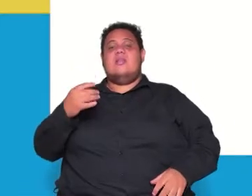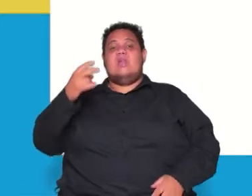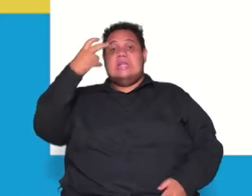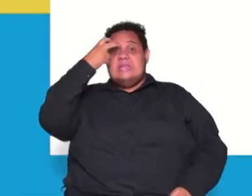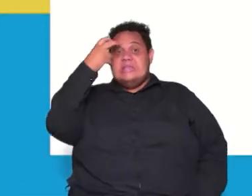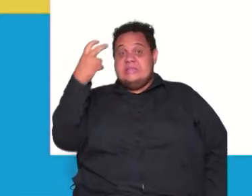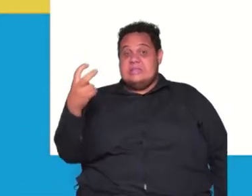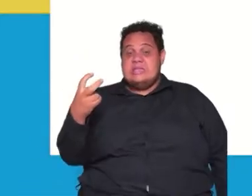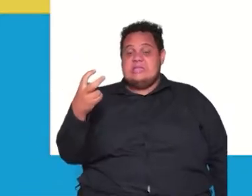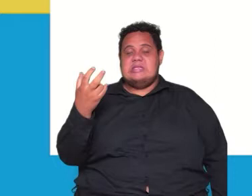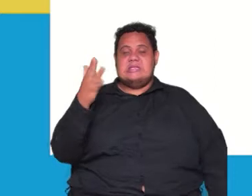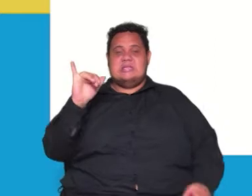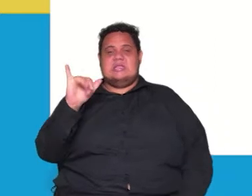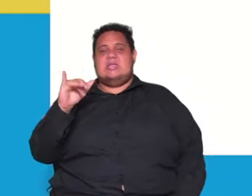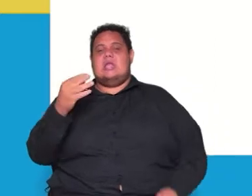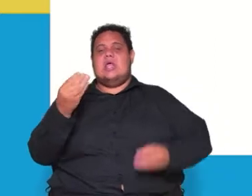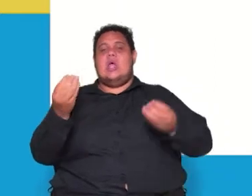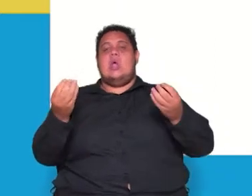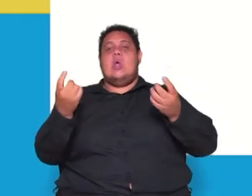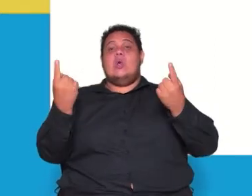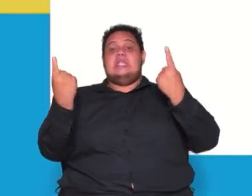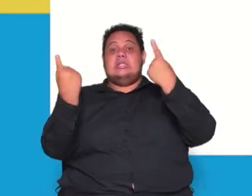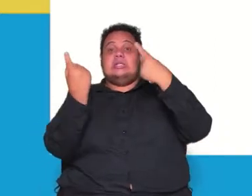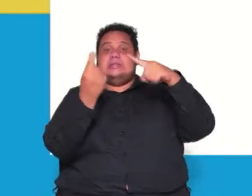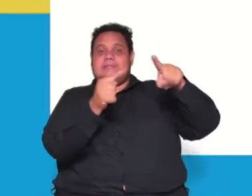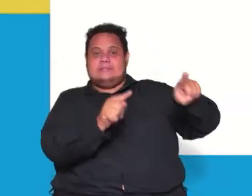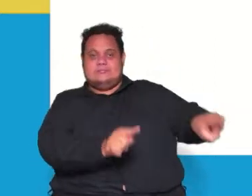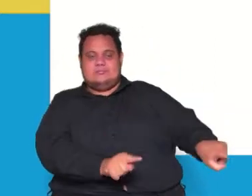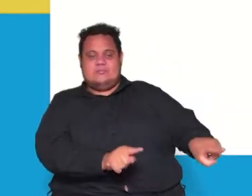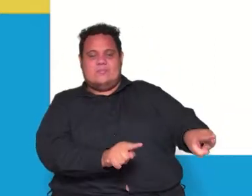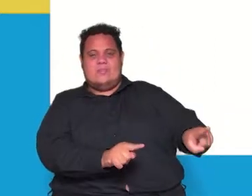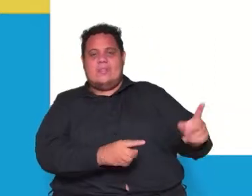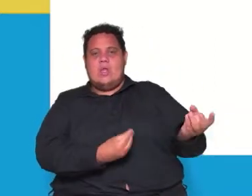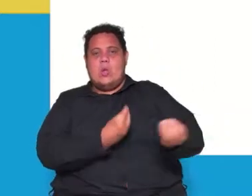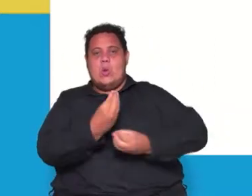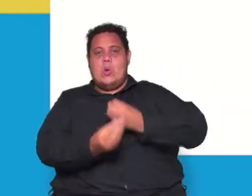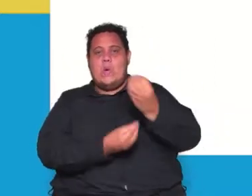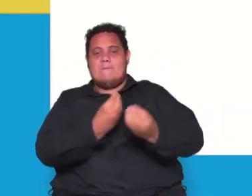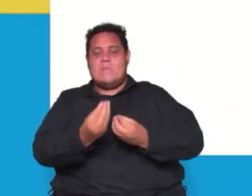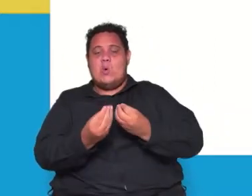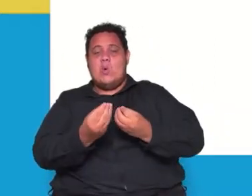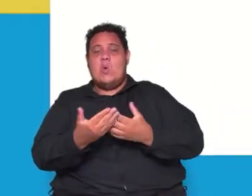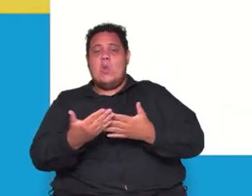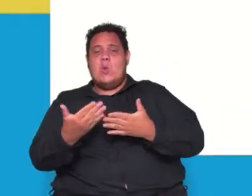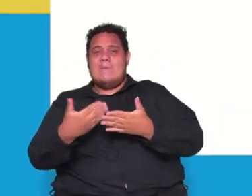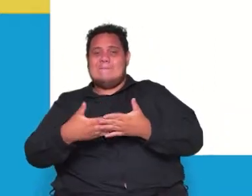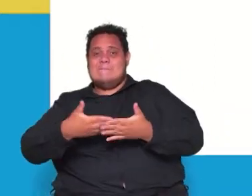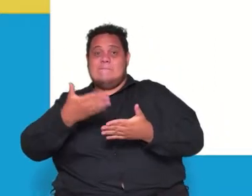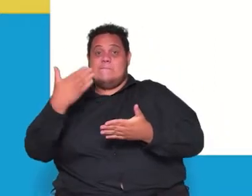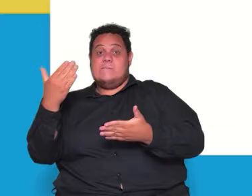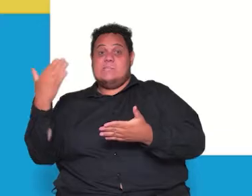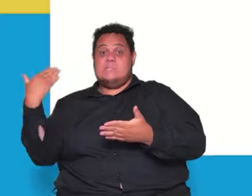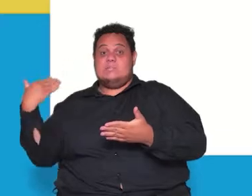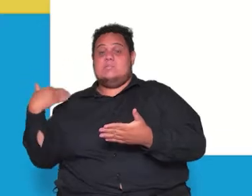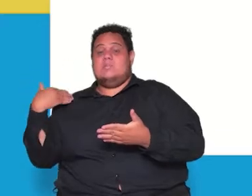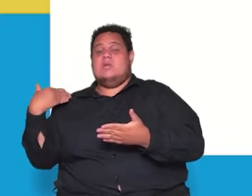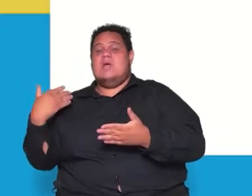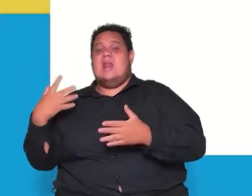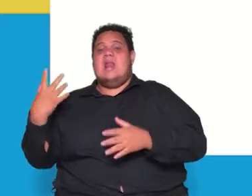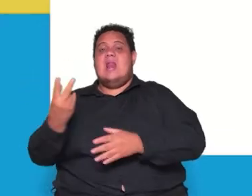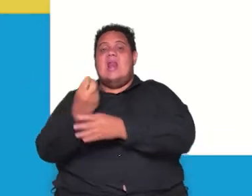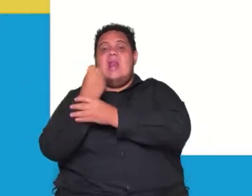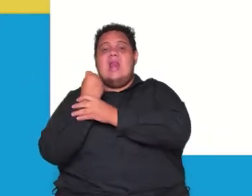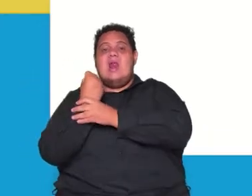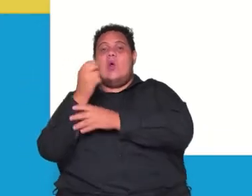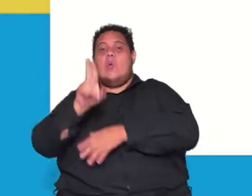científico que contrariou as bases do antigo regime e defendeu